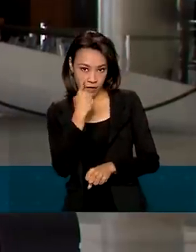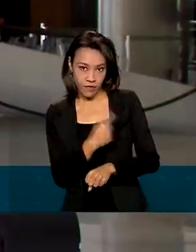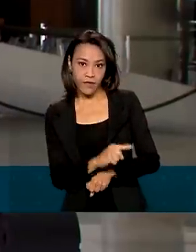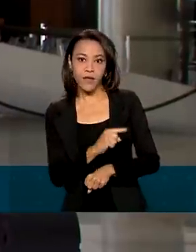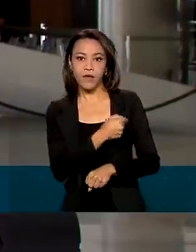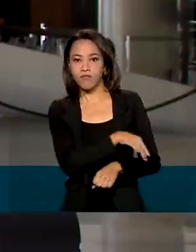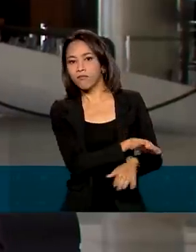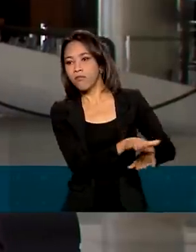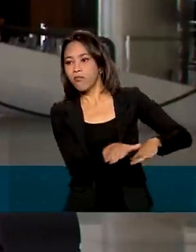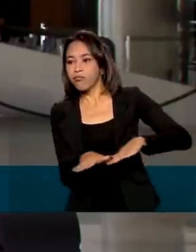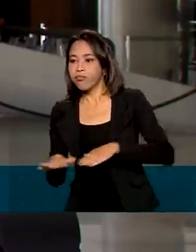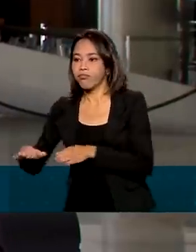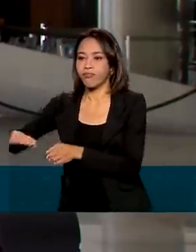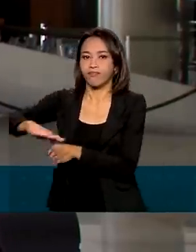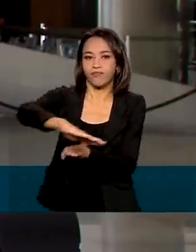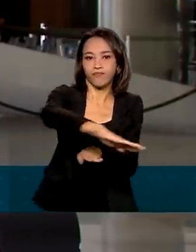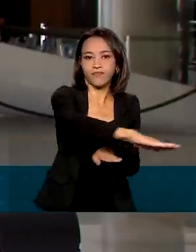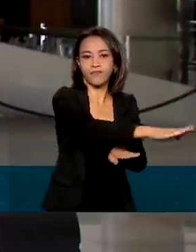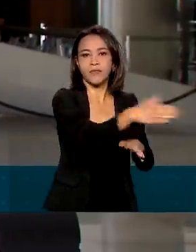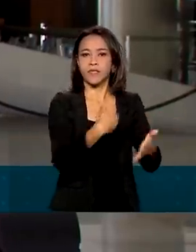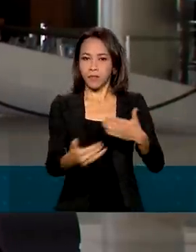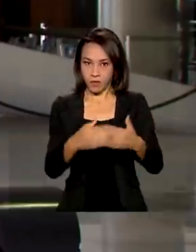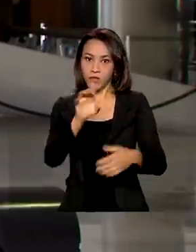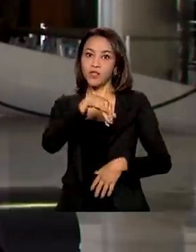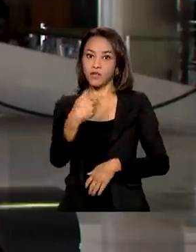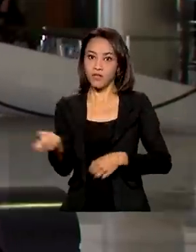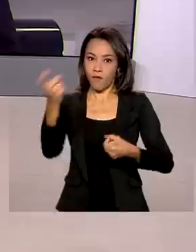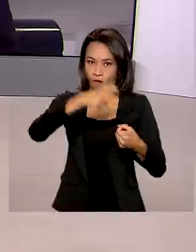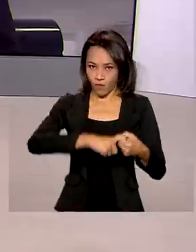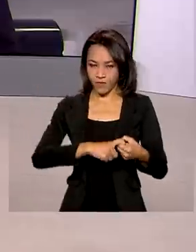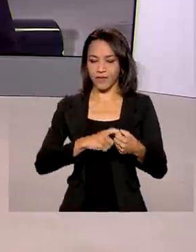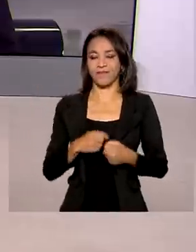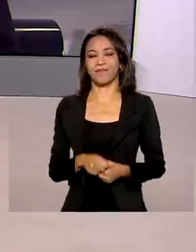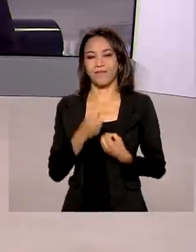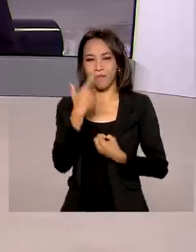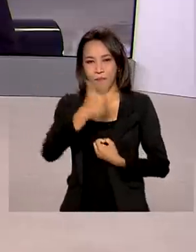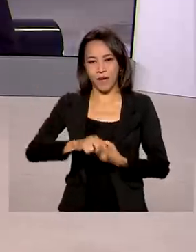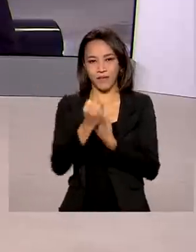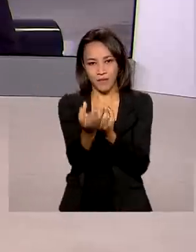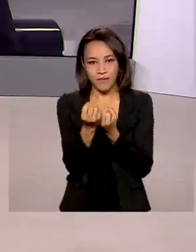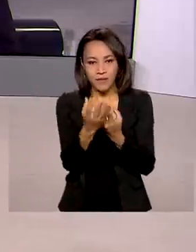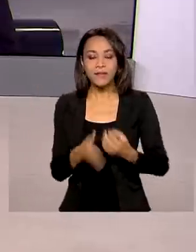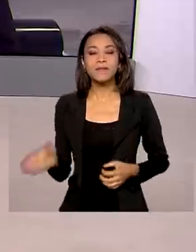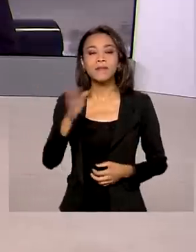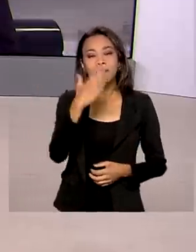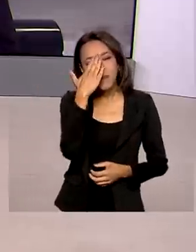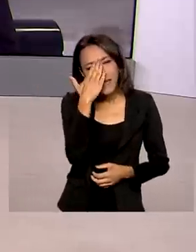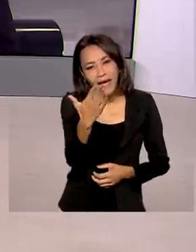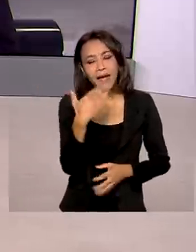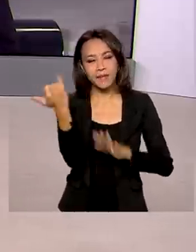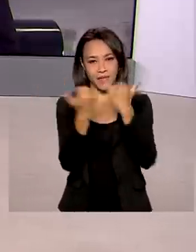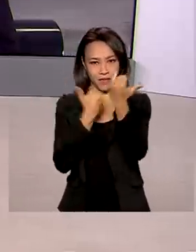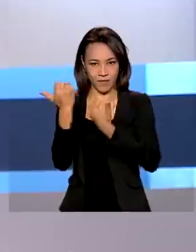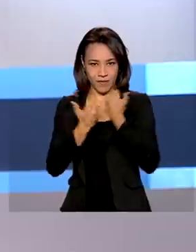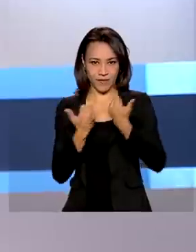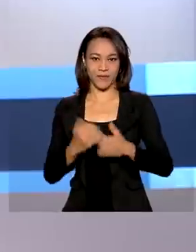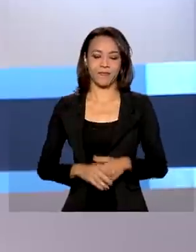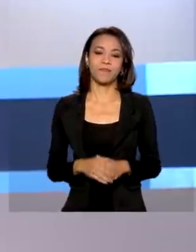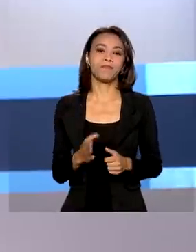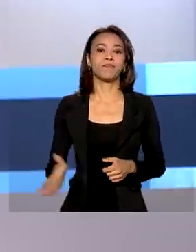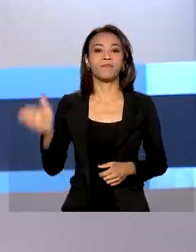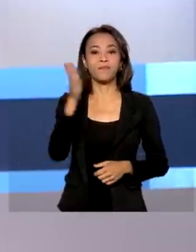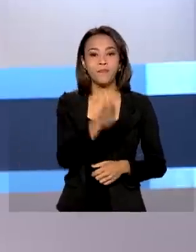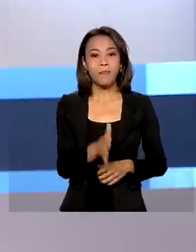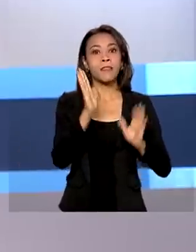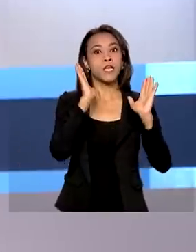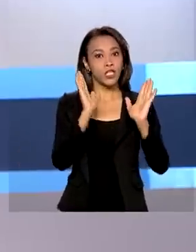desse comboio e voltamos a qualquer momento com mais informações. Renata? Perfeito, Márcia. Obrigada pelas suas informações direto do Planalto. E olha,